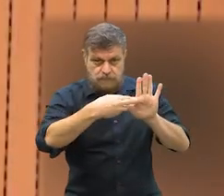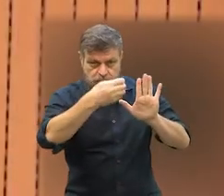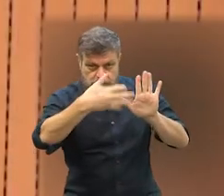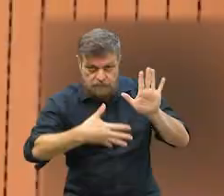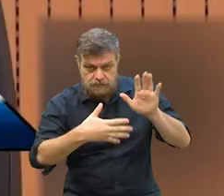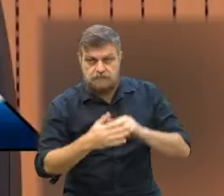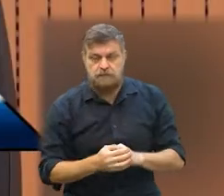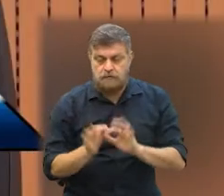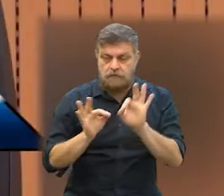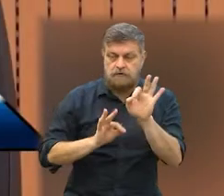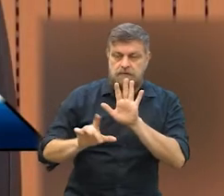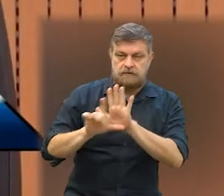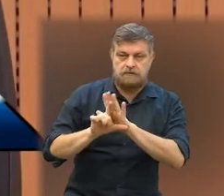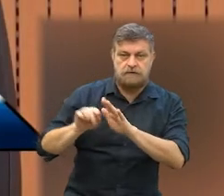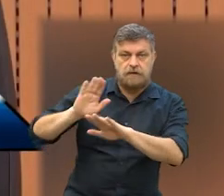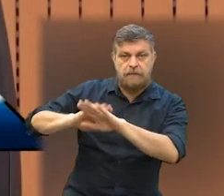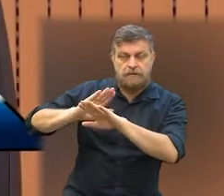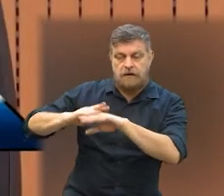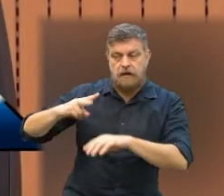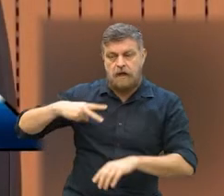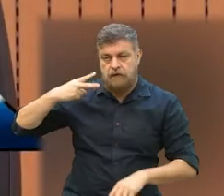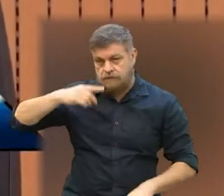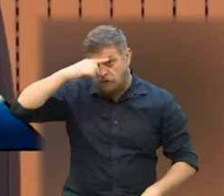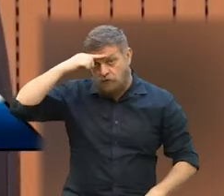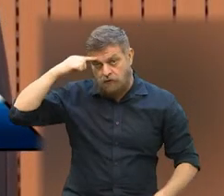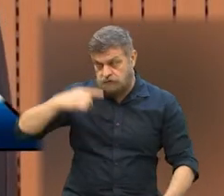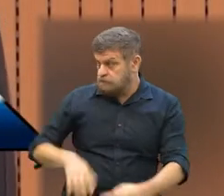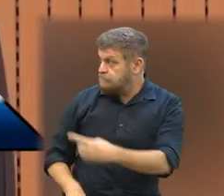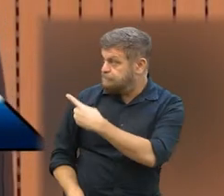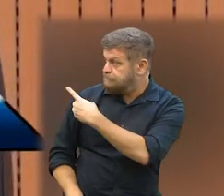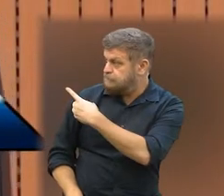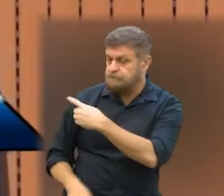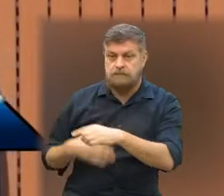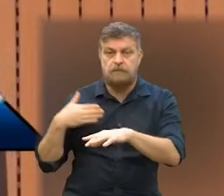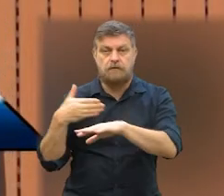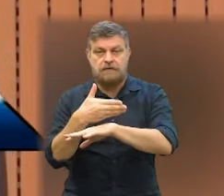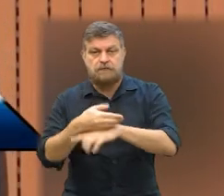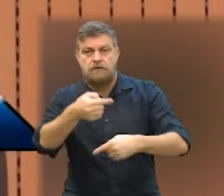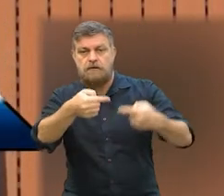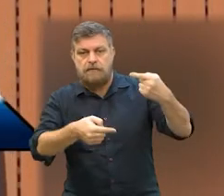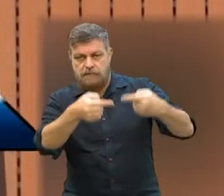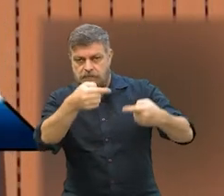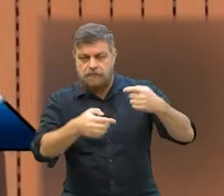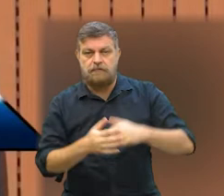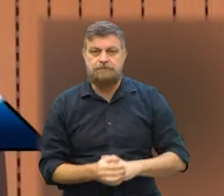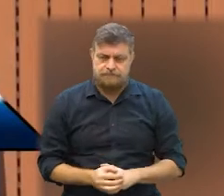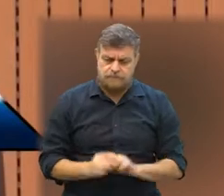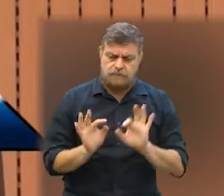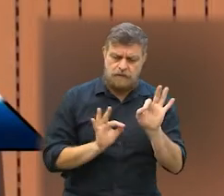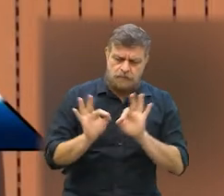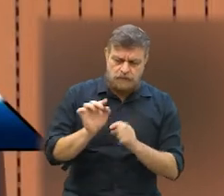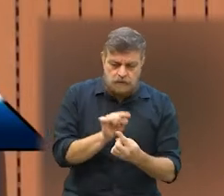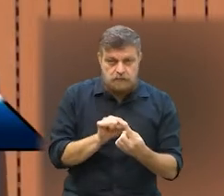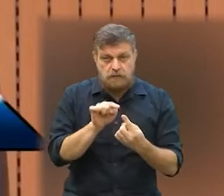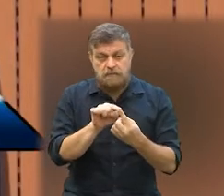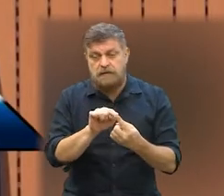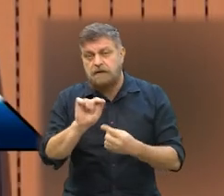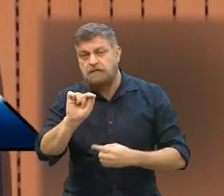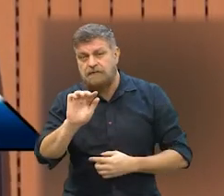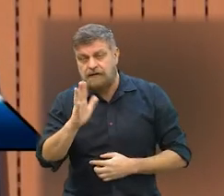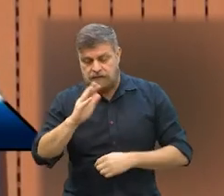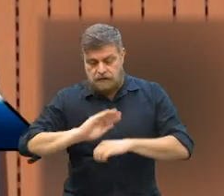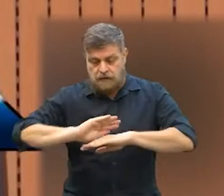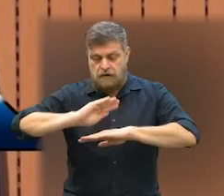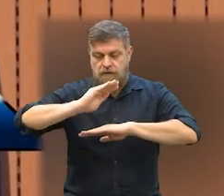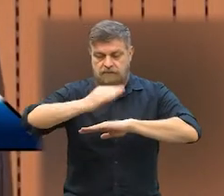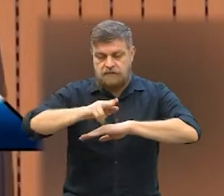providências. O PL é de autoria do vereador Otto Alejandro, que participou da discussão. Esse projeto aí visa estabelecer